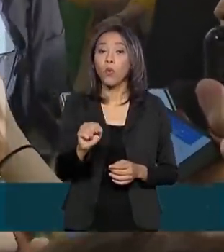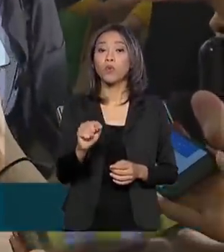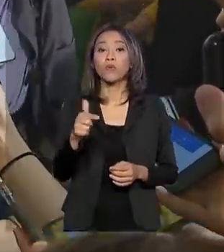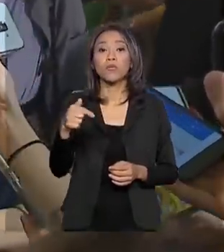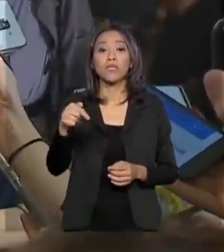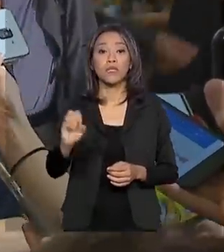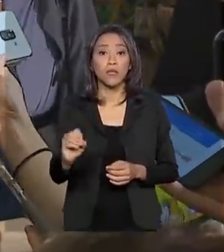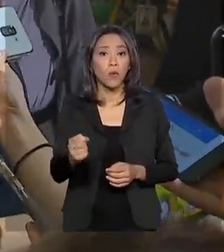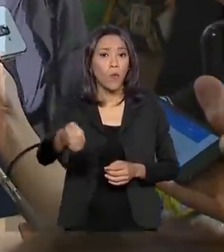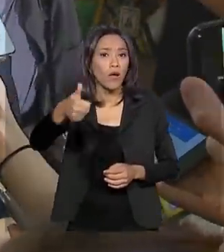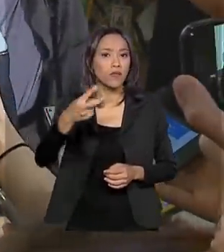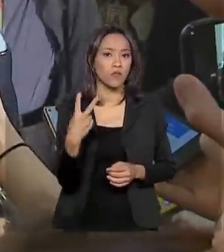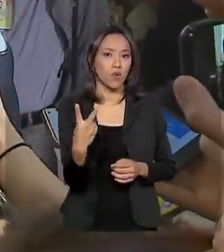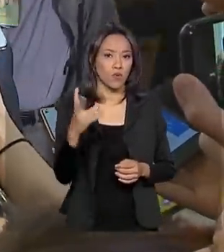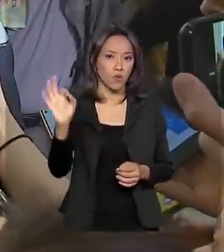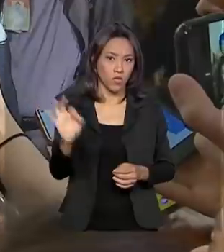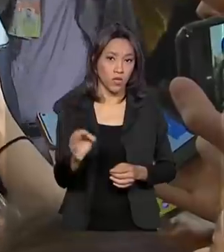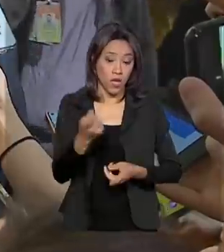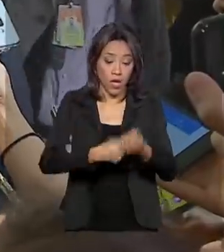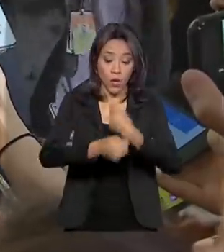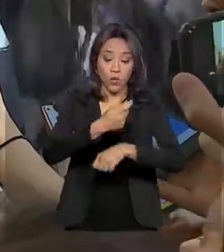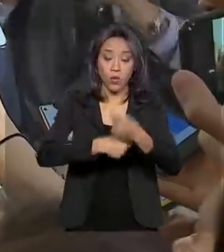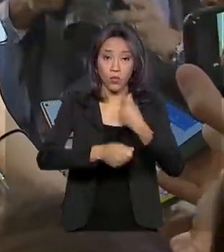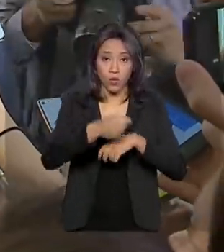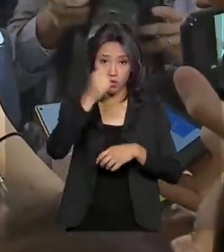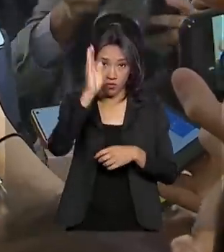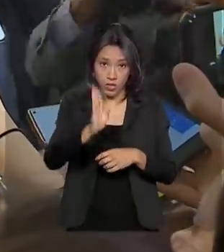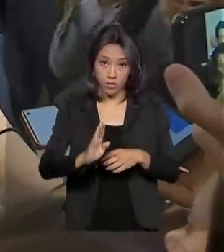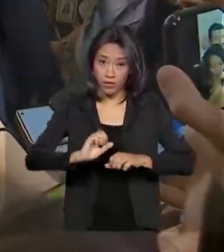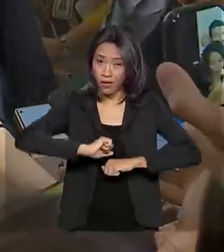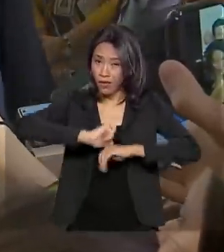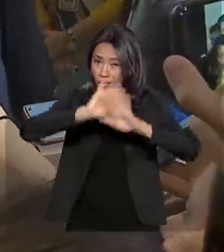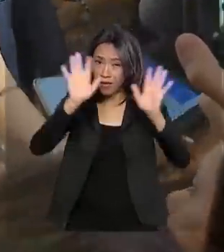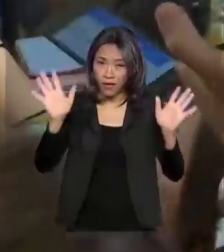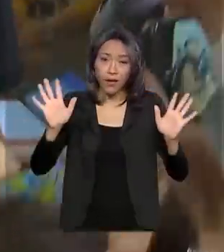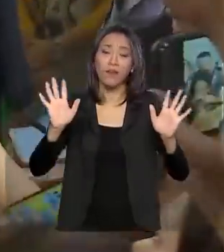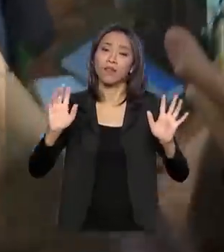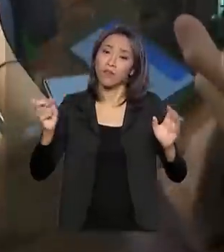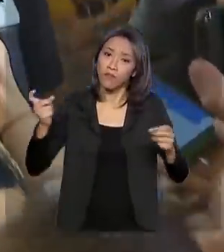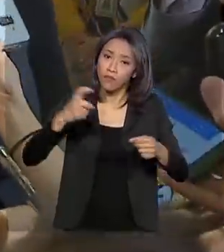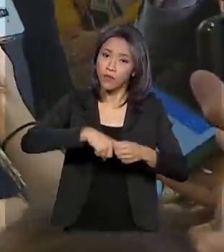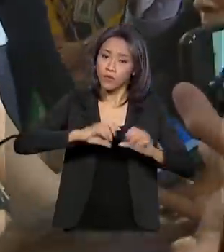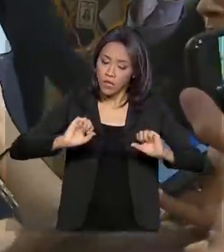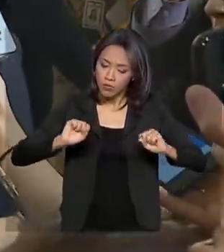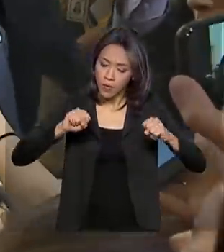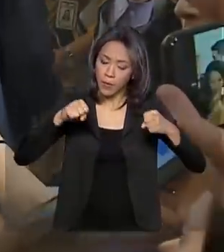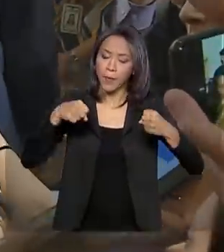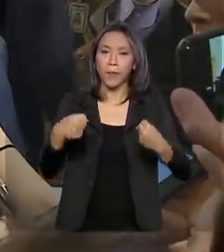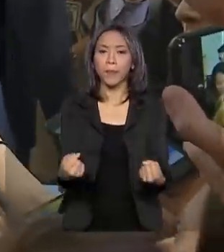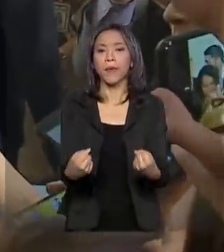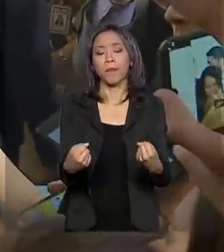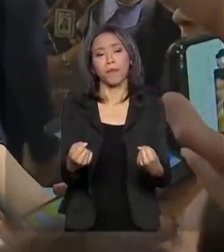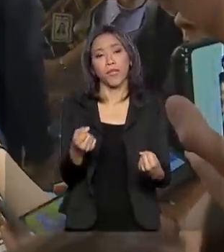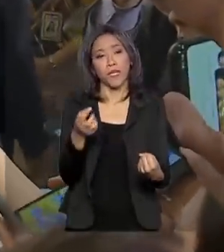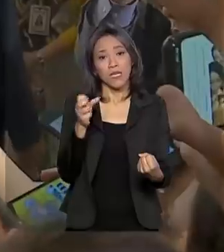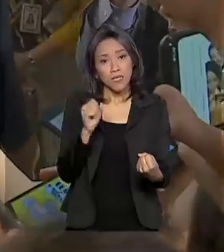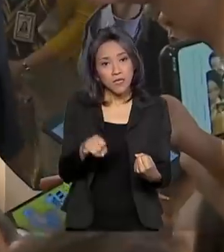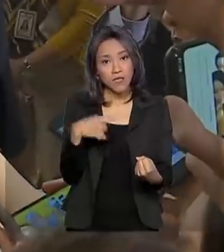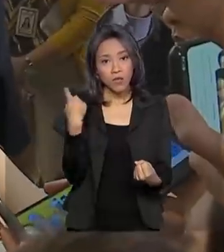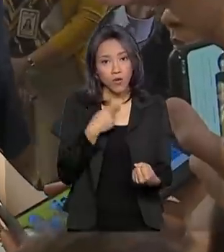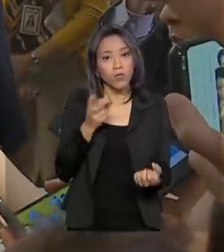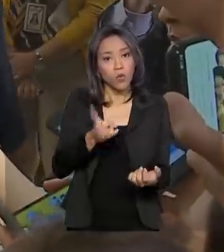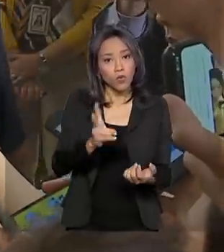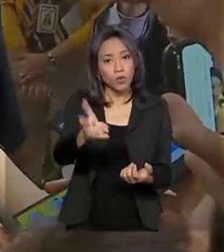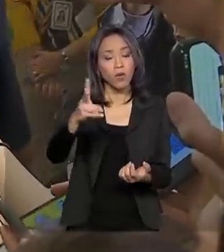quase chegando em 2%. Então, a economia brasileira está claramente reacelerando. Se nós mantivermos as